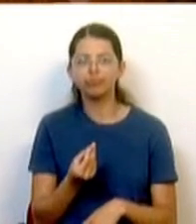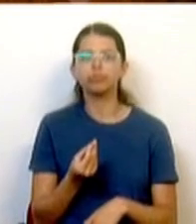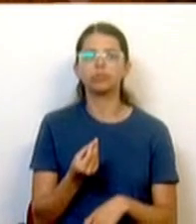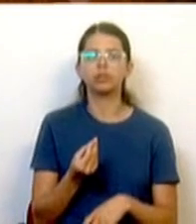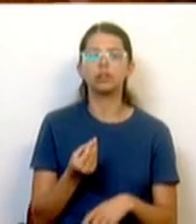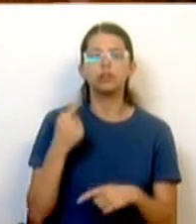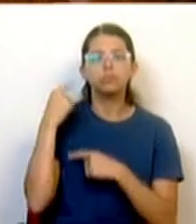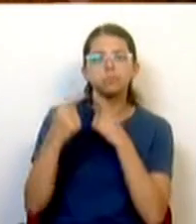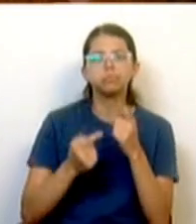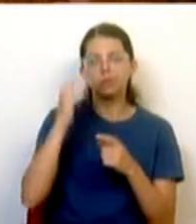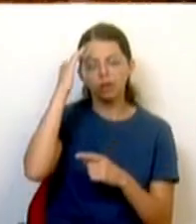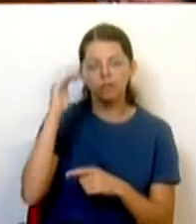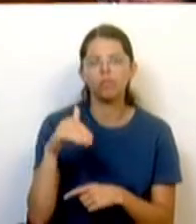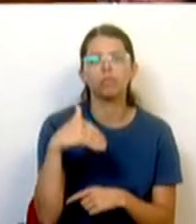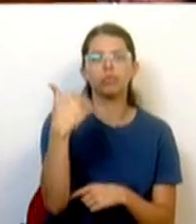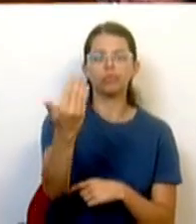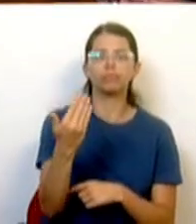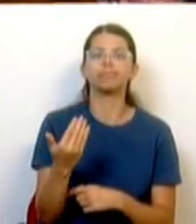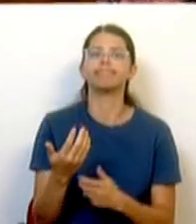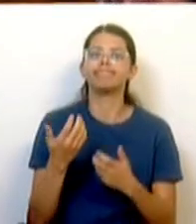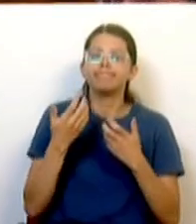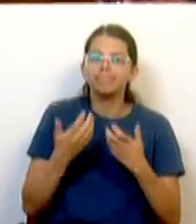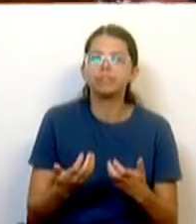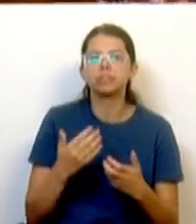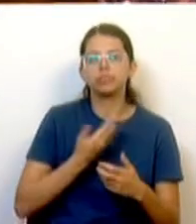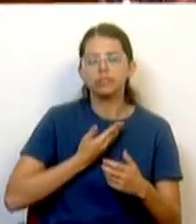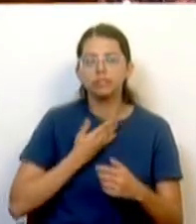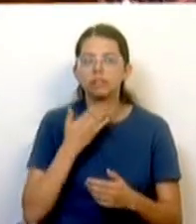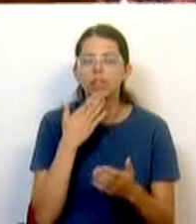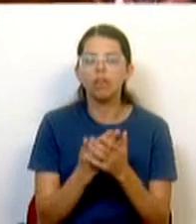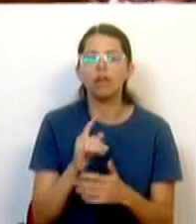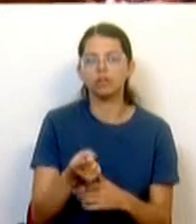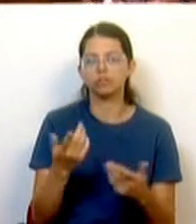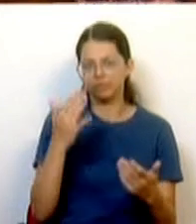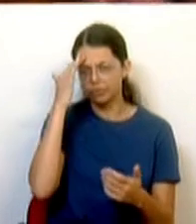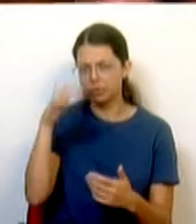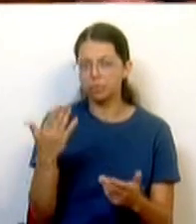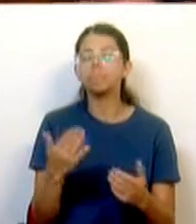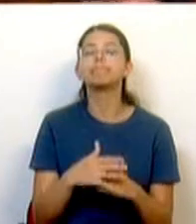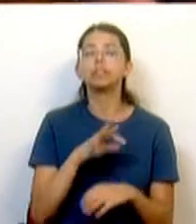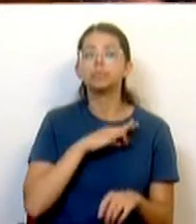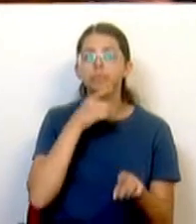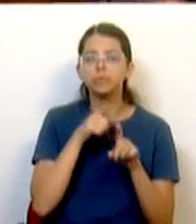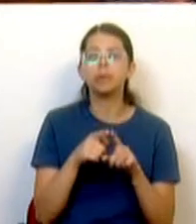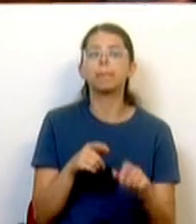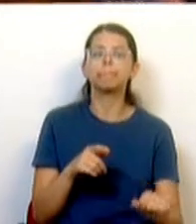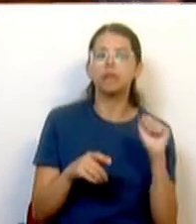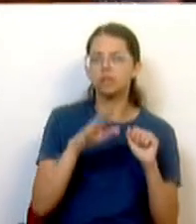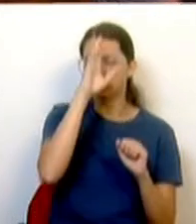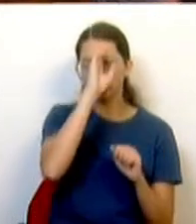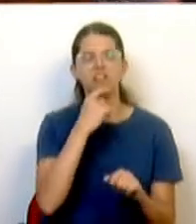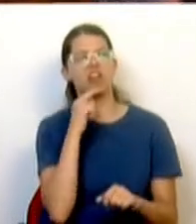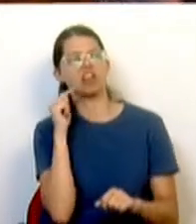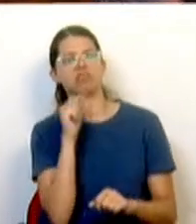as gerações futuras com os custos deste endividamento? E, Sr. Deputado, acusa o PS e o Governo de